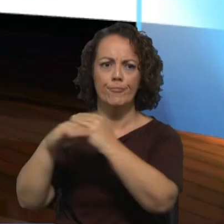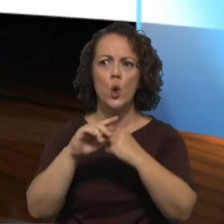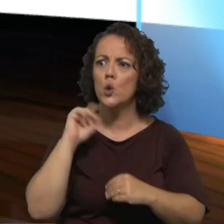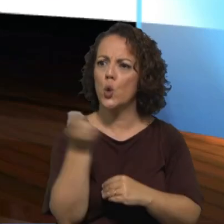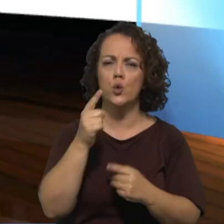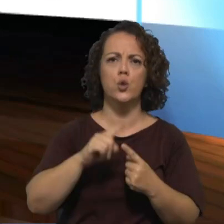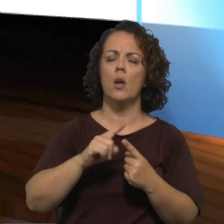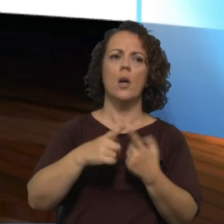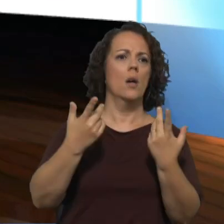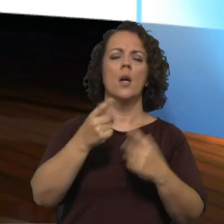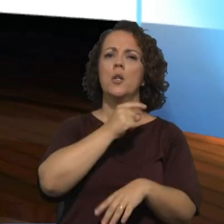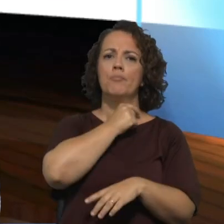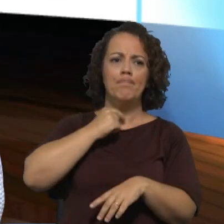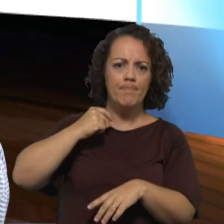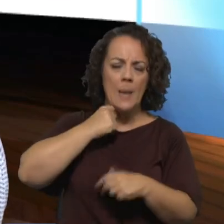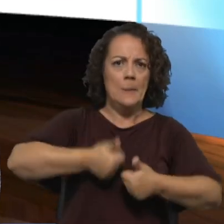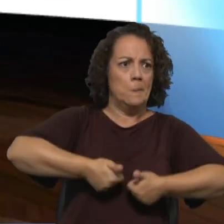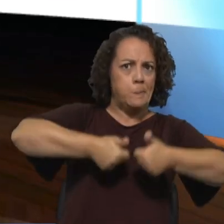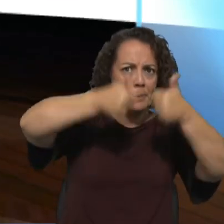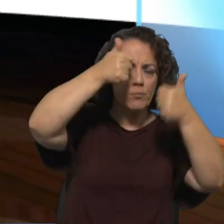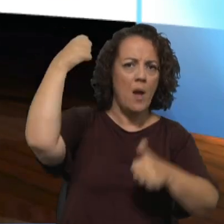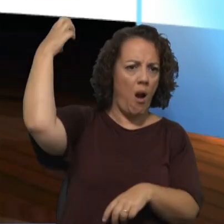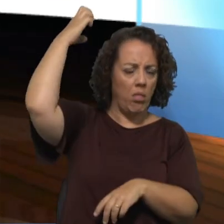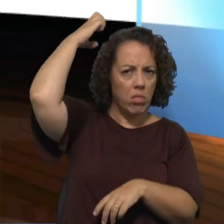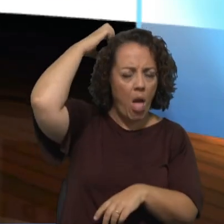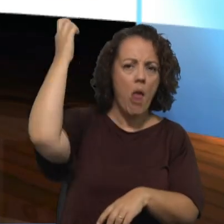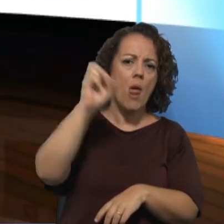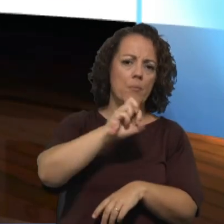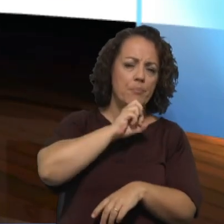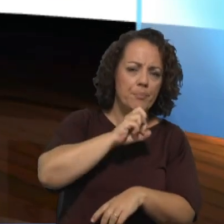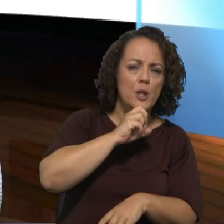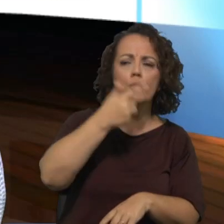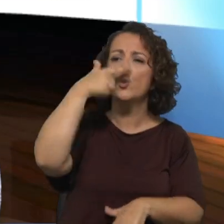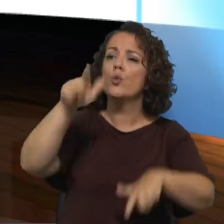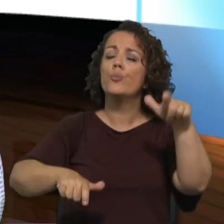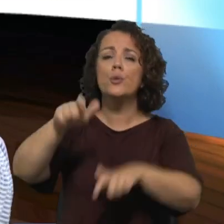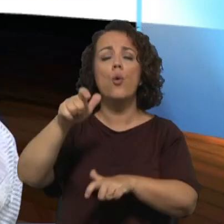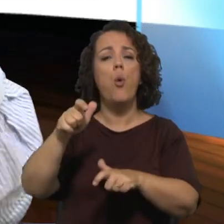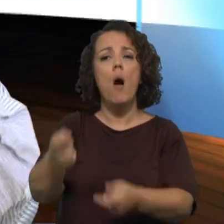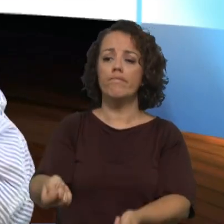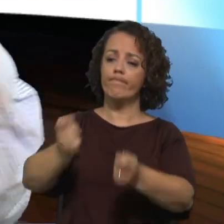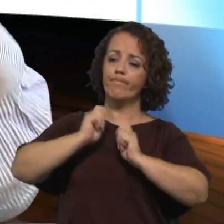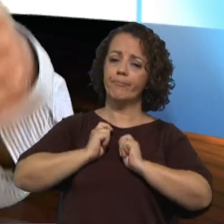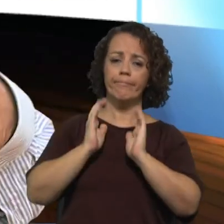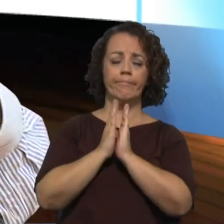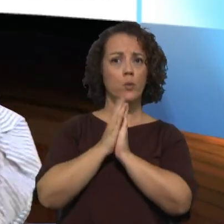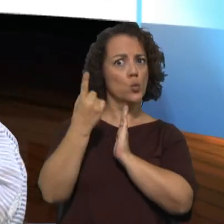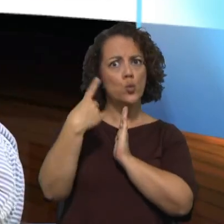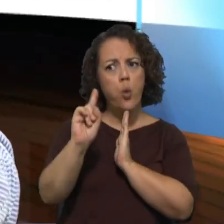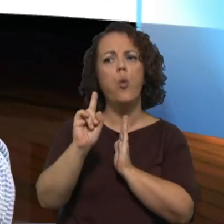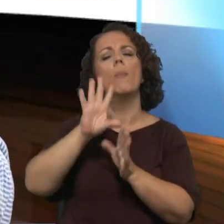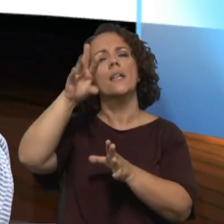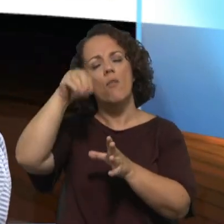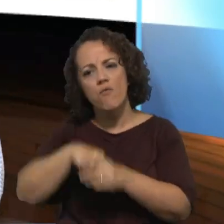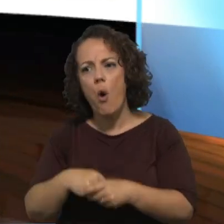bispos presbíteros leigos portanto é isto que é pedido à igreja é que efetivamente perceba que enquanto em Roma se trabalha também